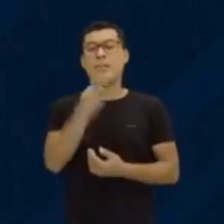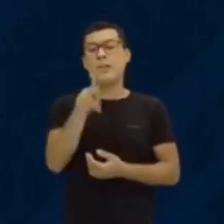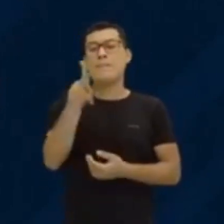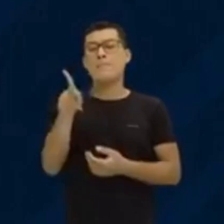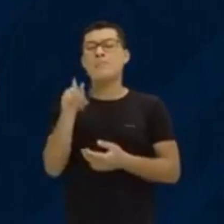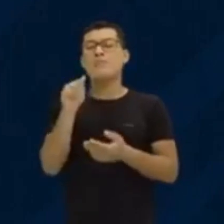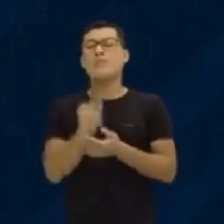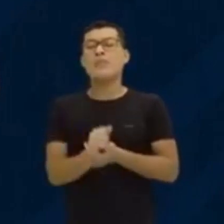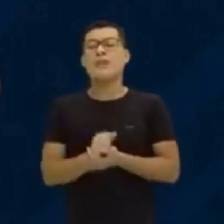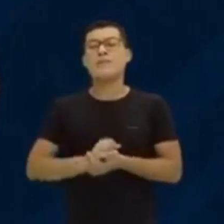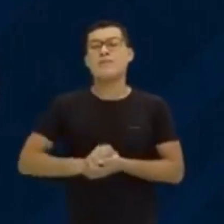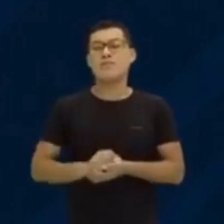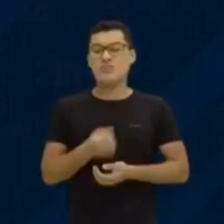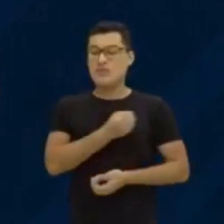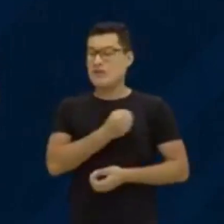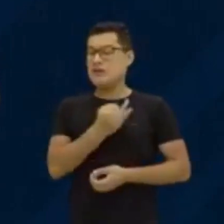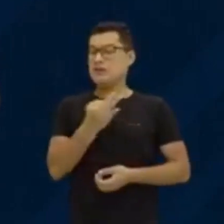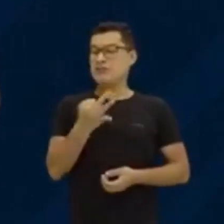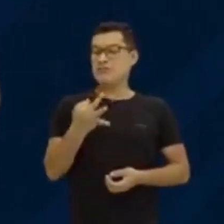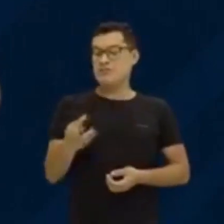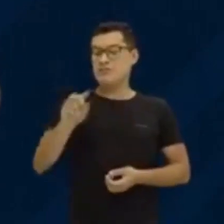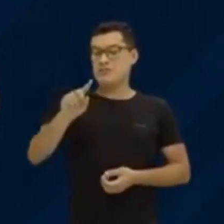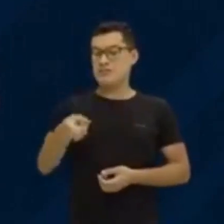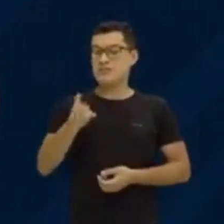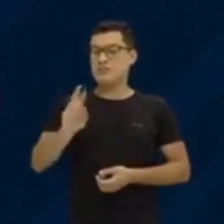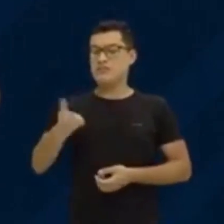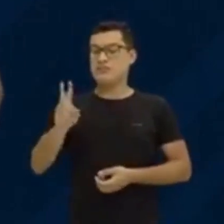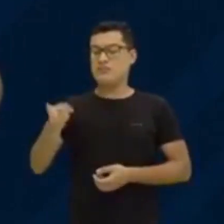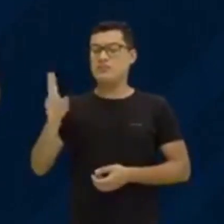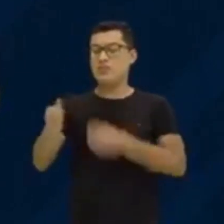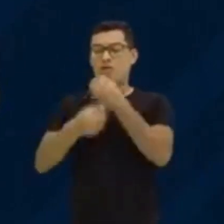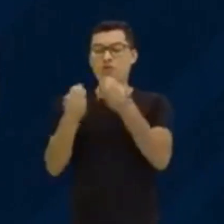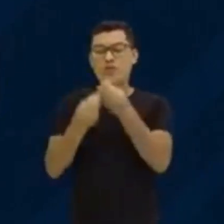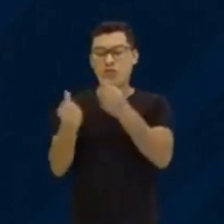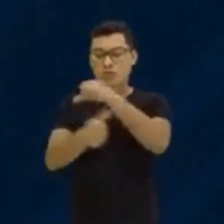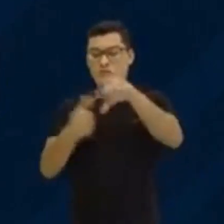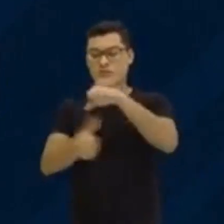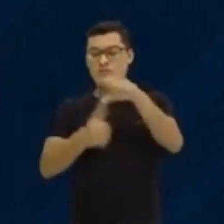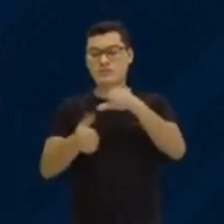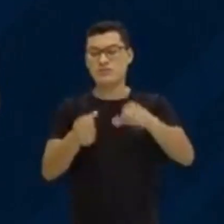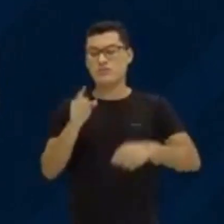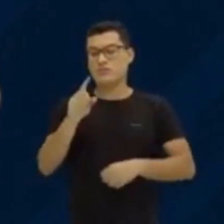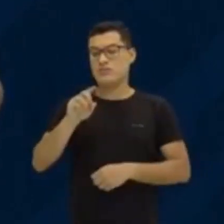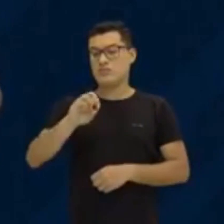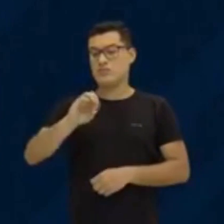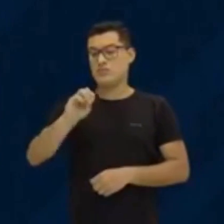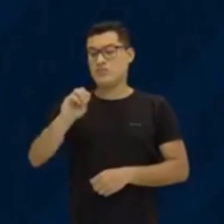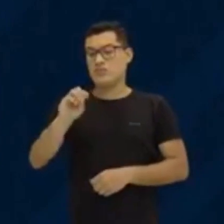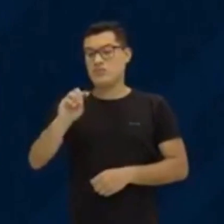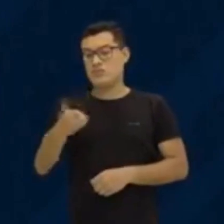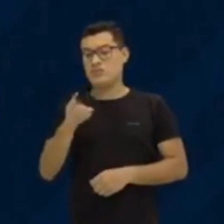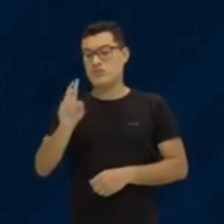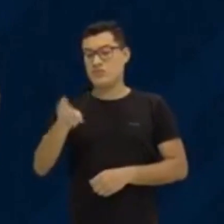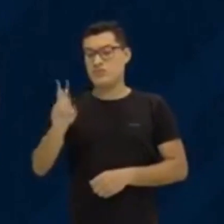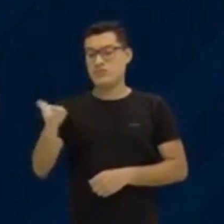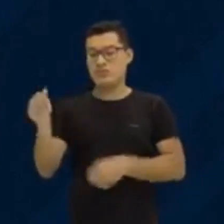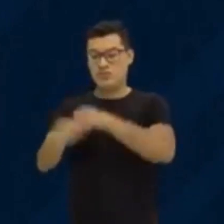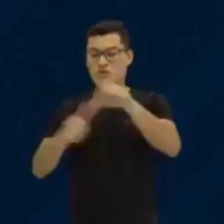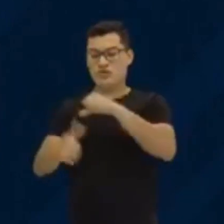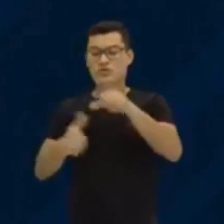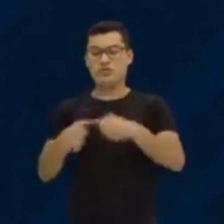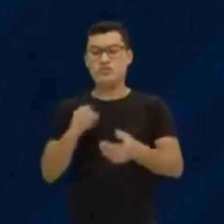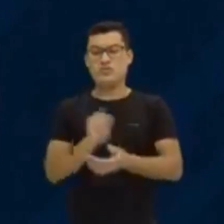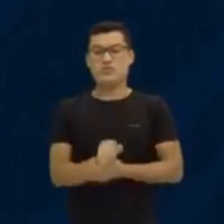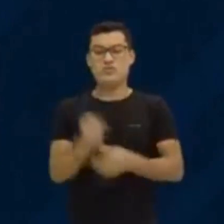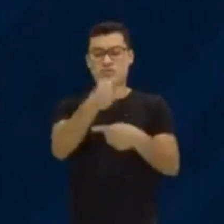uma dízima? Eu sempre tive essa dúvida de como transformar a dízima para uma fração que a vai chamar de fração geratriz, tá? Vou te